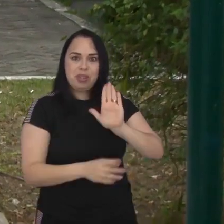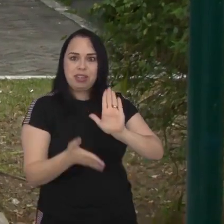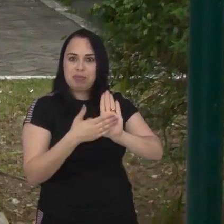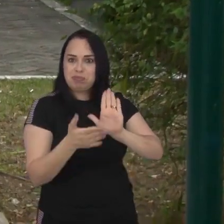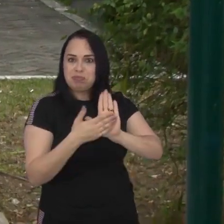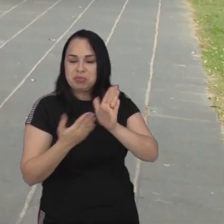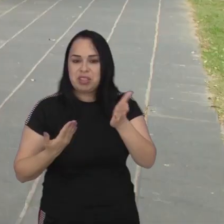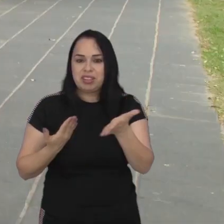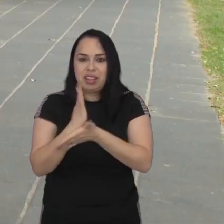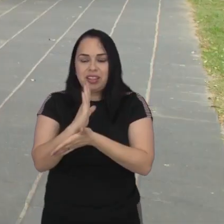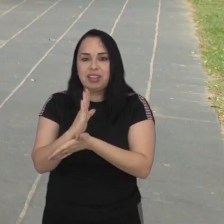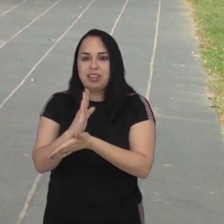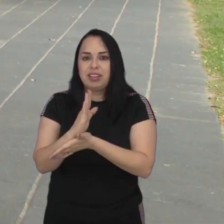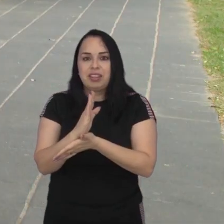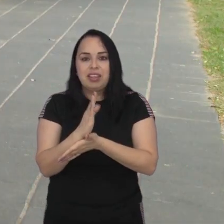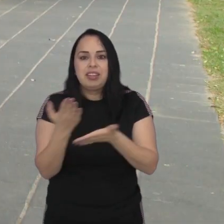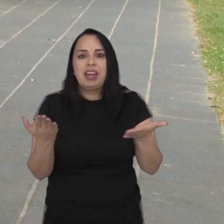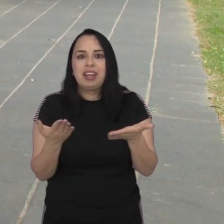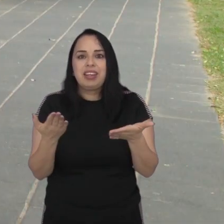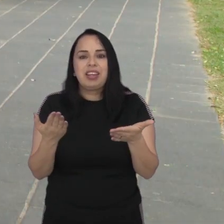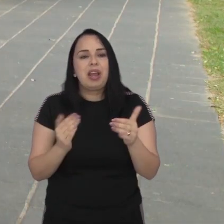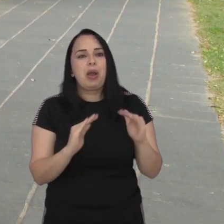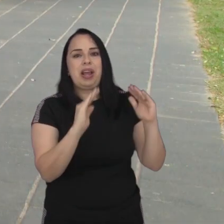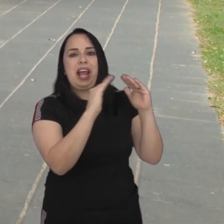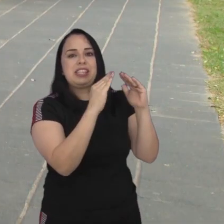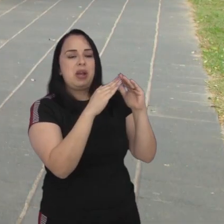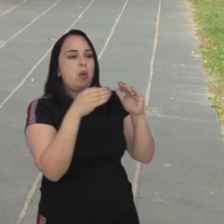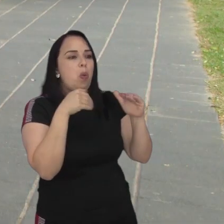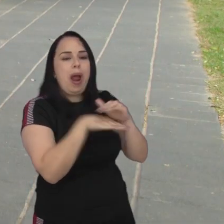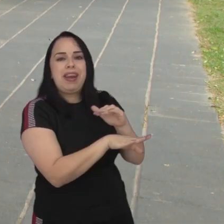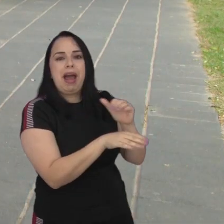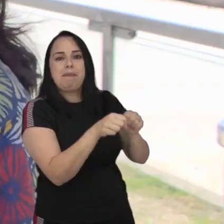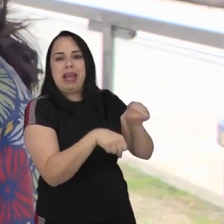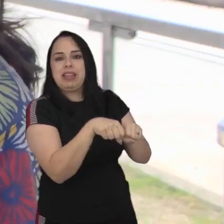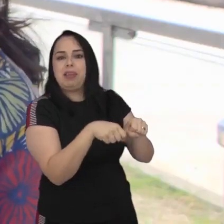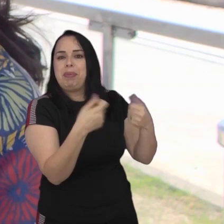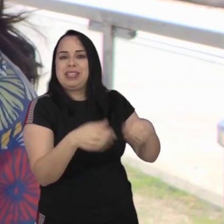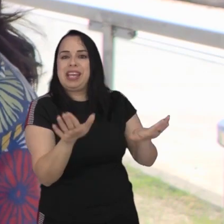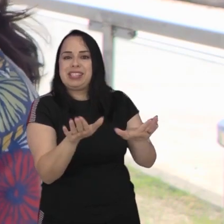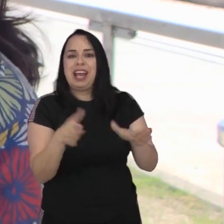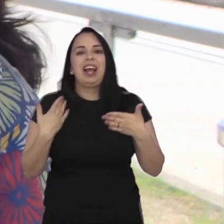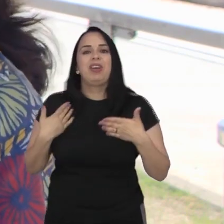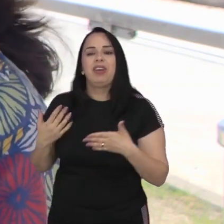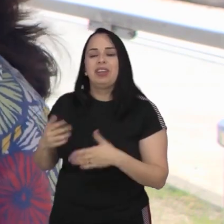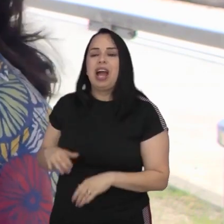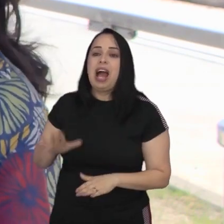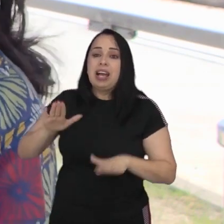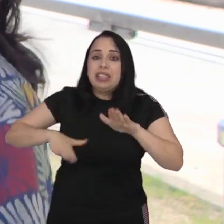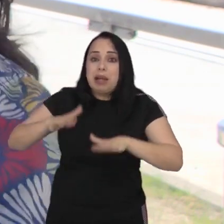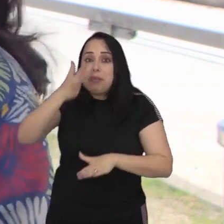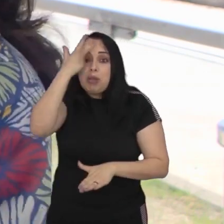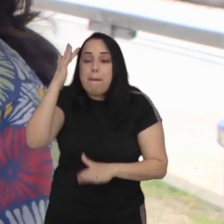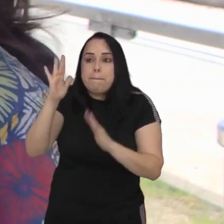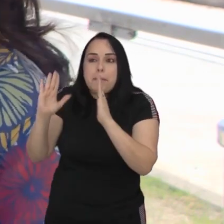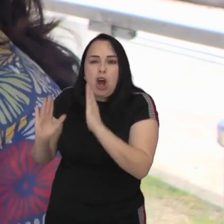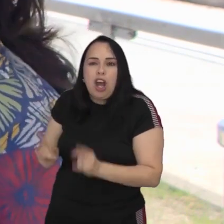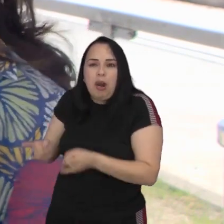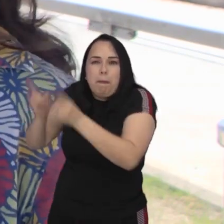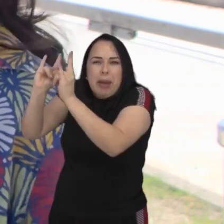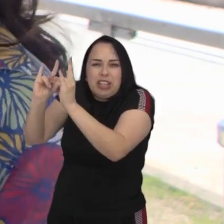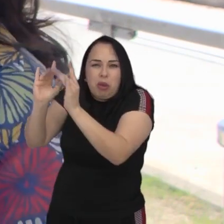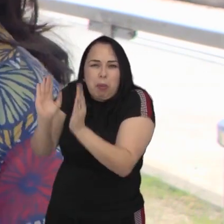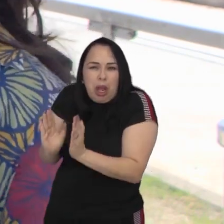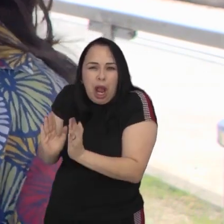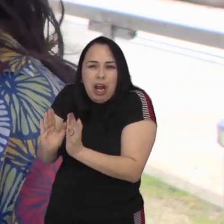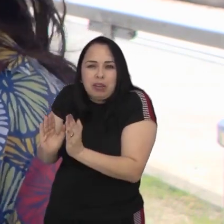aprovação do projeto nem espaço para guardar a bike em casa vai ser problema às vezes quem mora em espaço pequeno ou apartamento pequeno